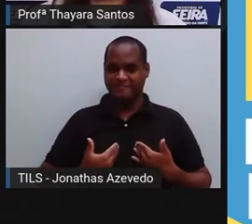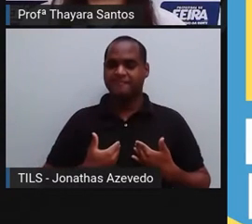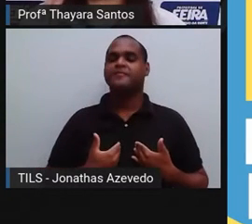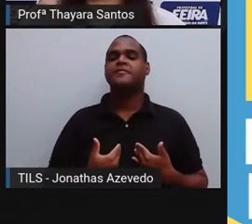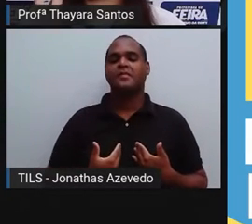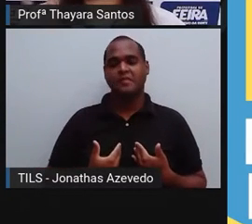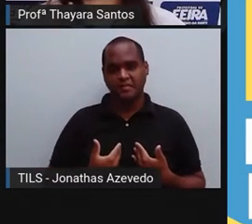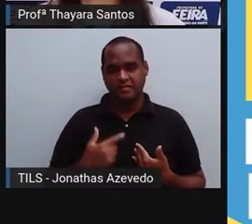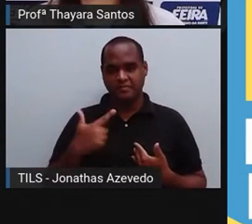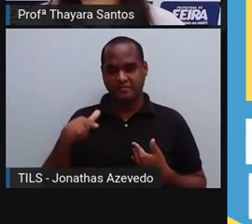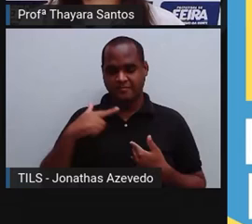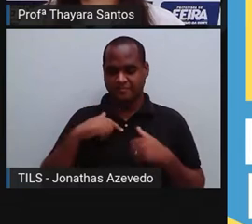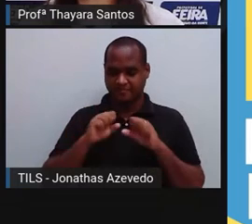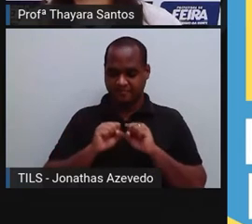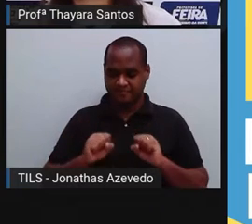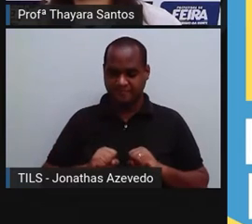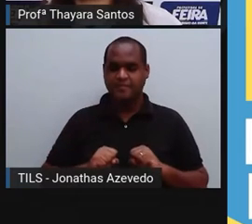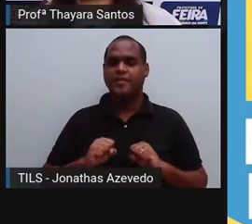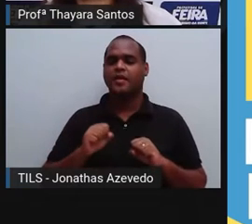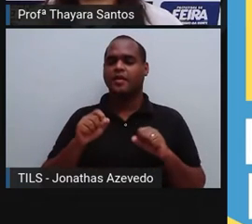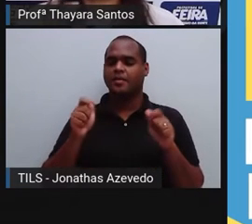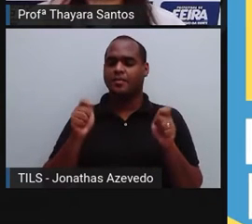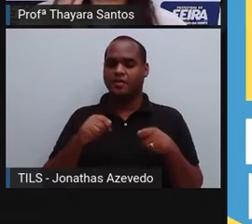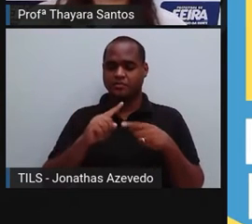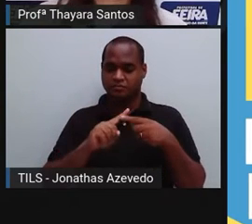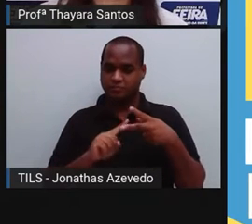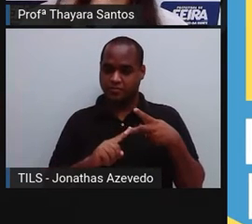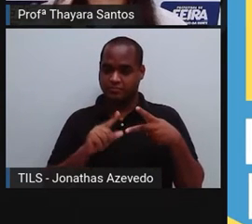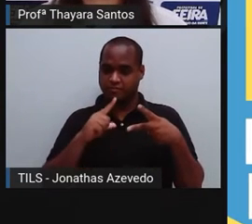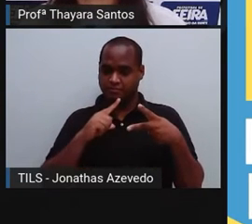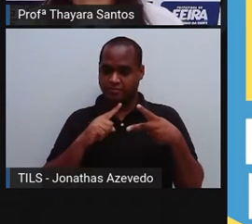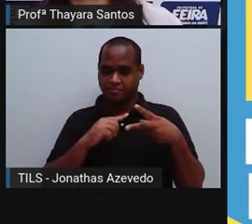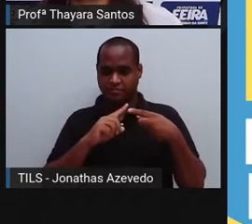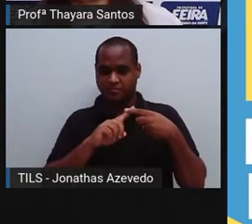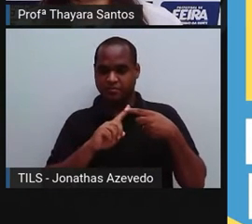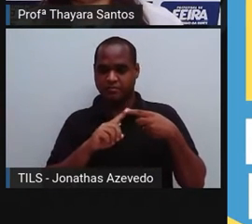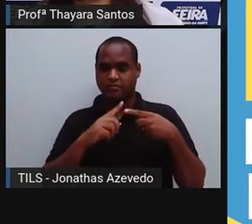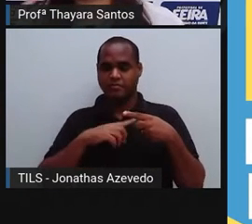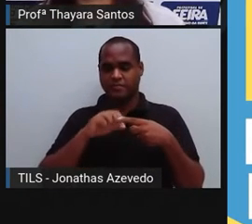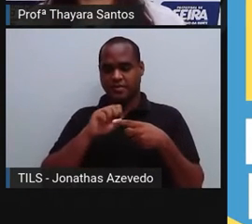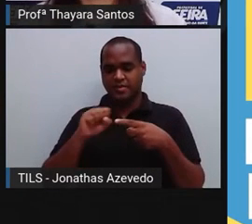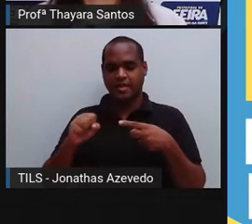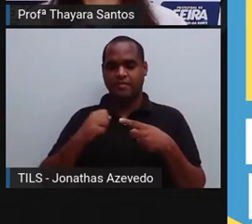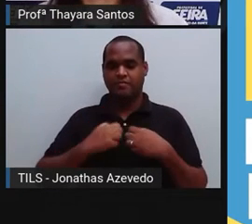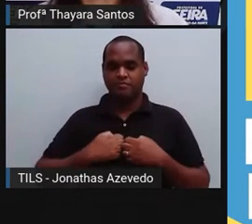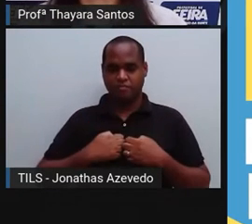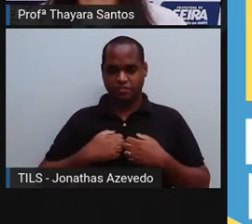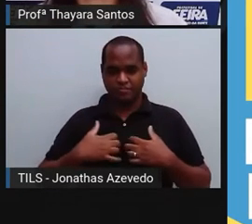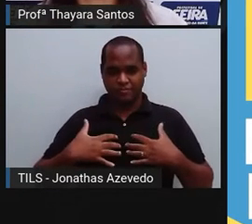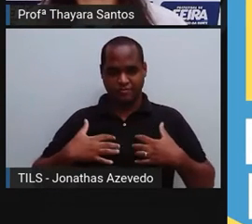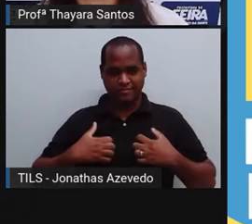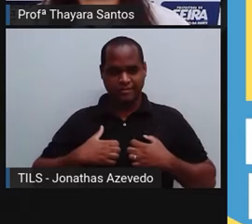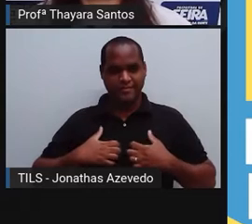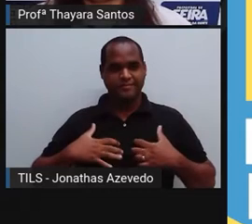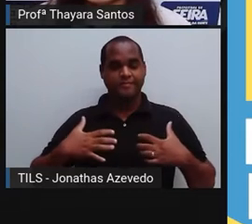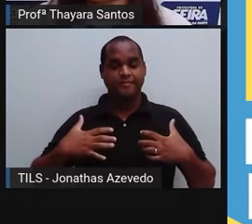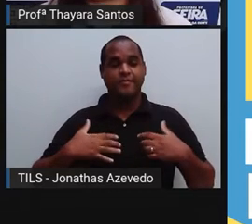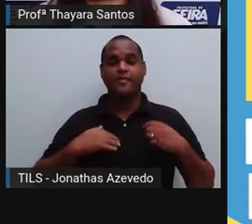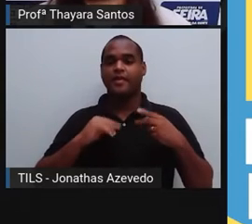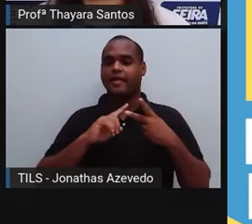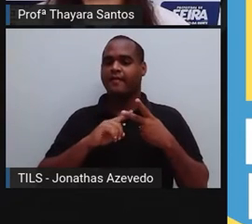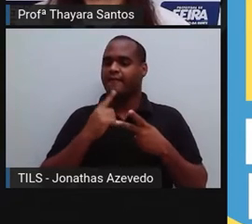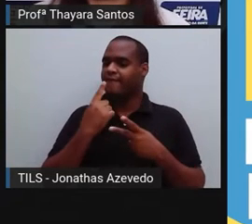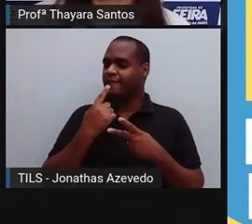circulação sistêmica, que a gente vai ver que a gente faz dois tipos de circulação, que é a sistêmica e a pulmonar. E o caso das